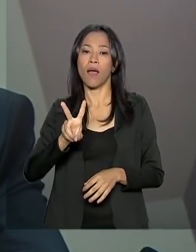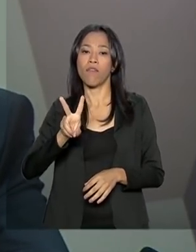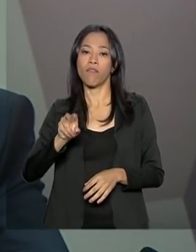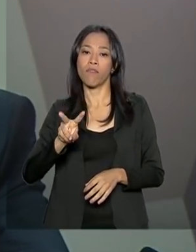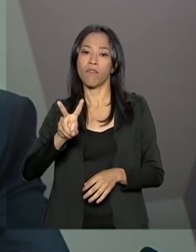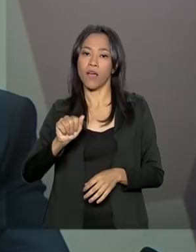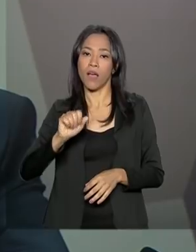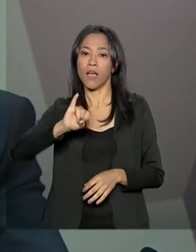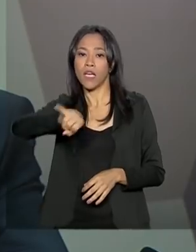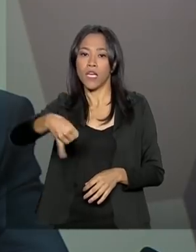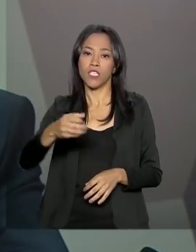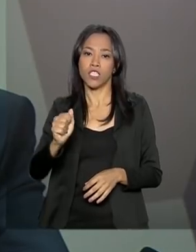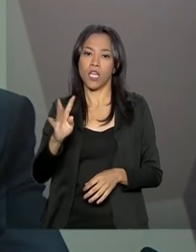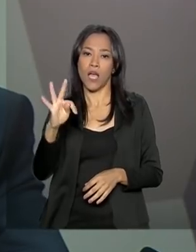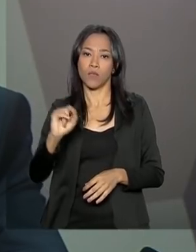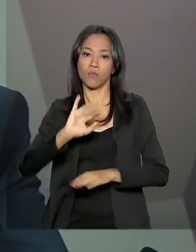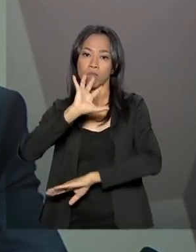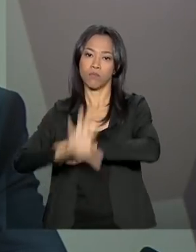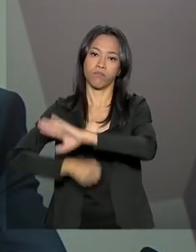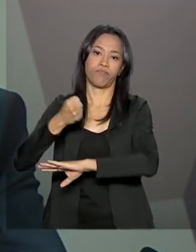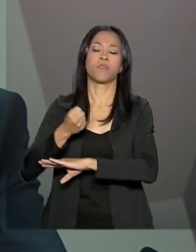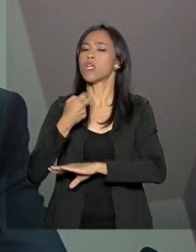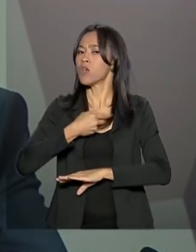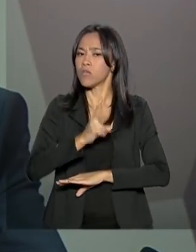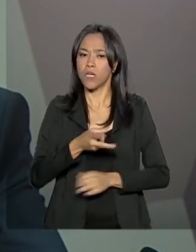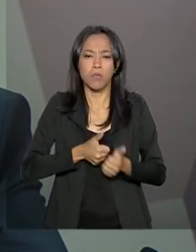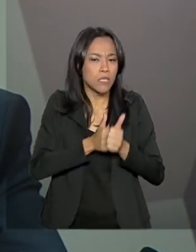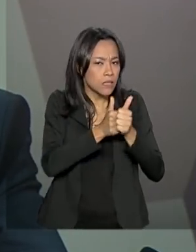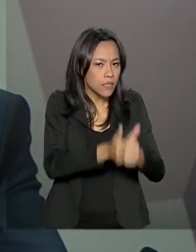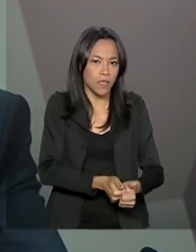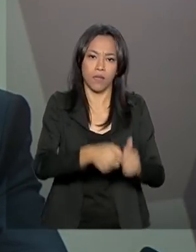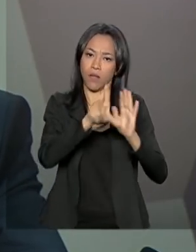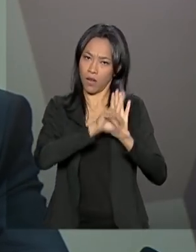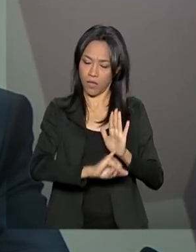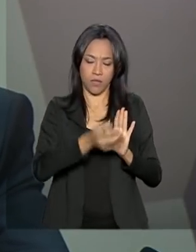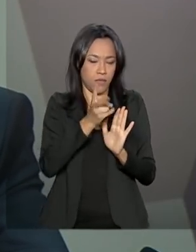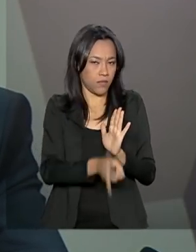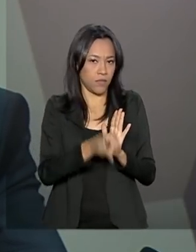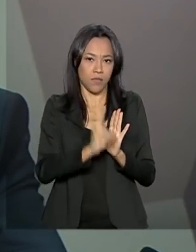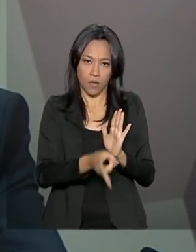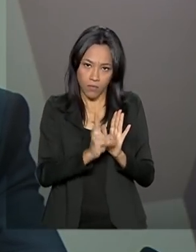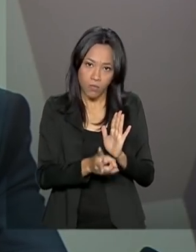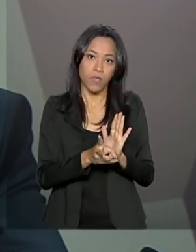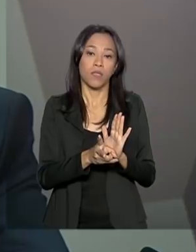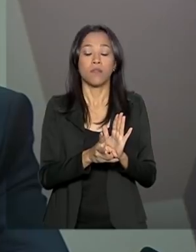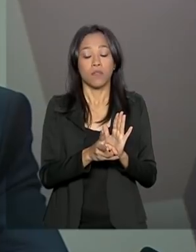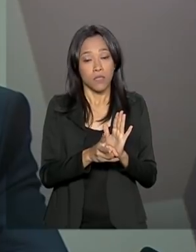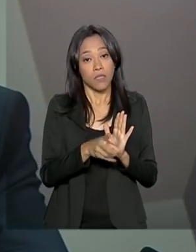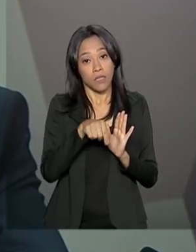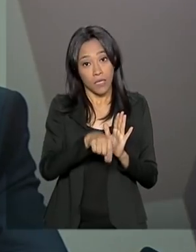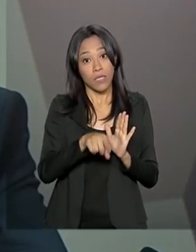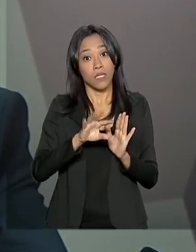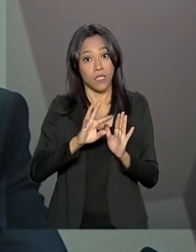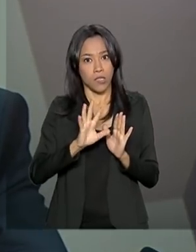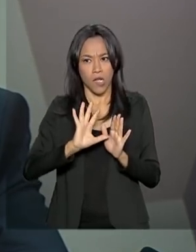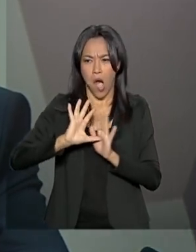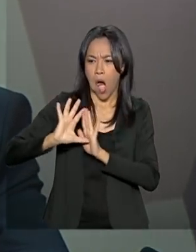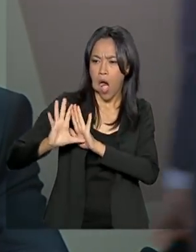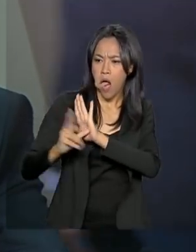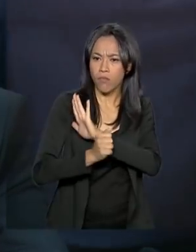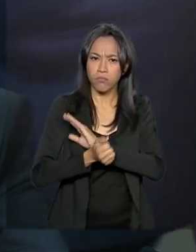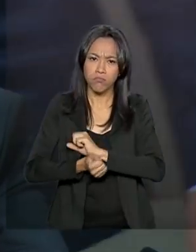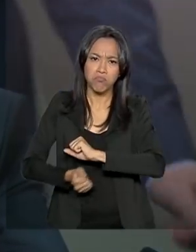agi conforme a lei. E aplicar a lei para esses casos de grande corrupção